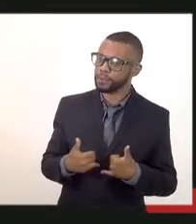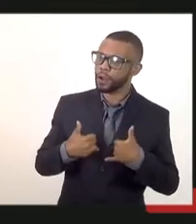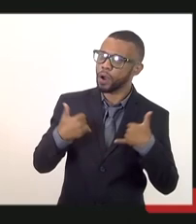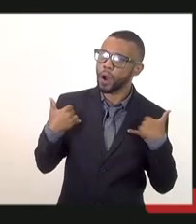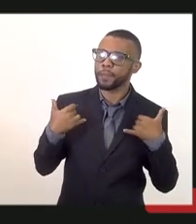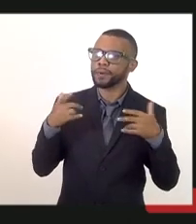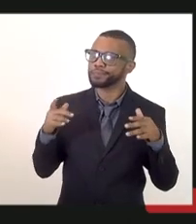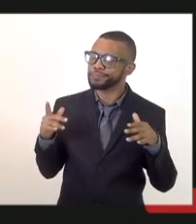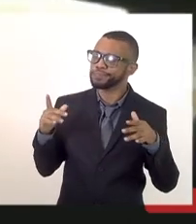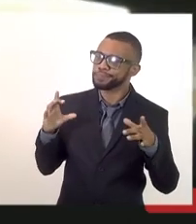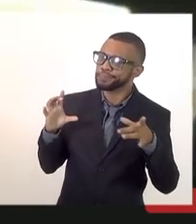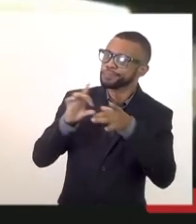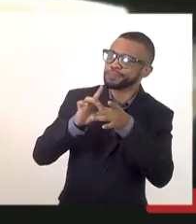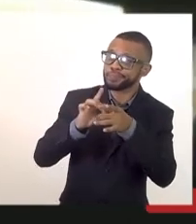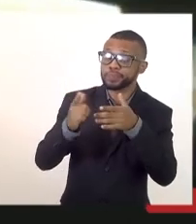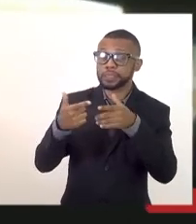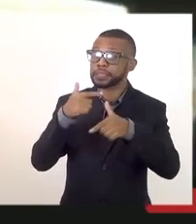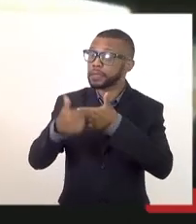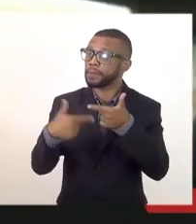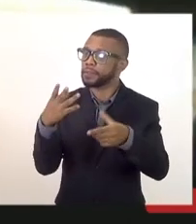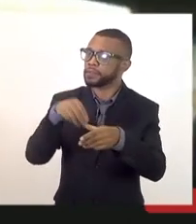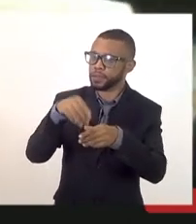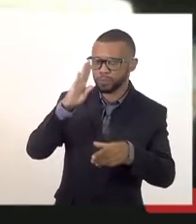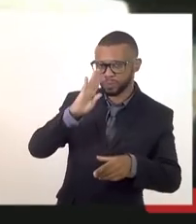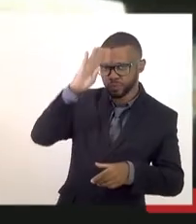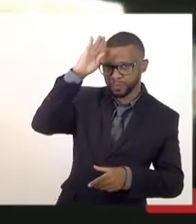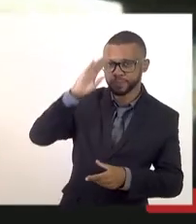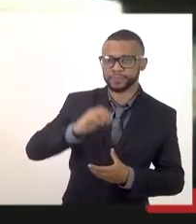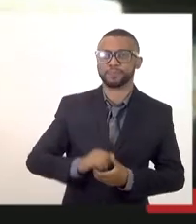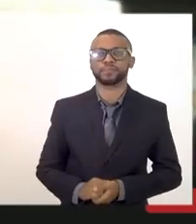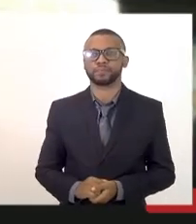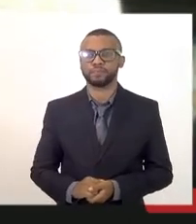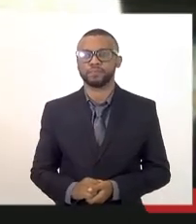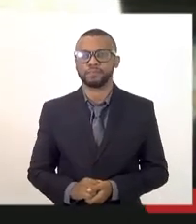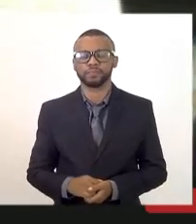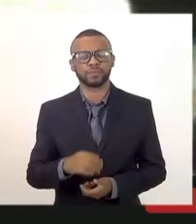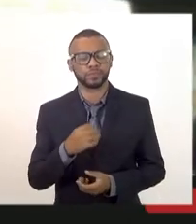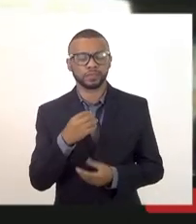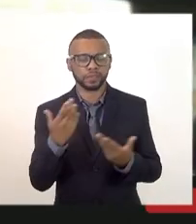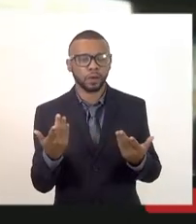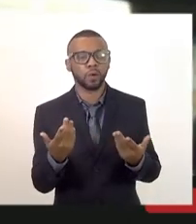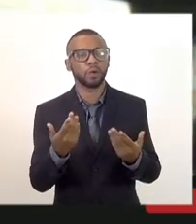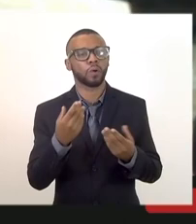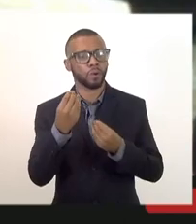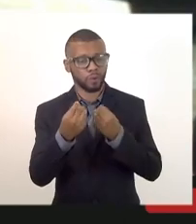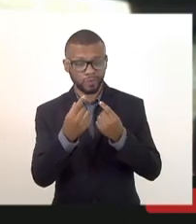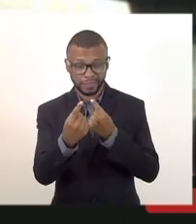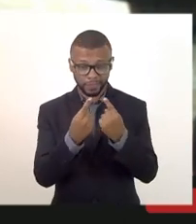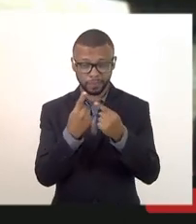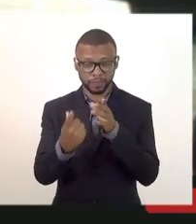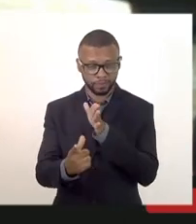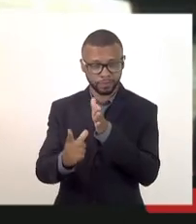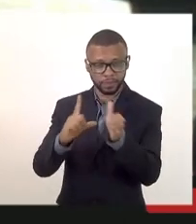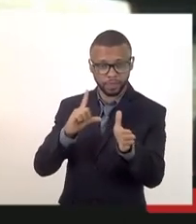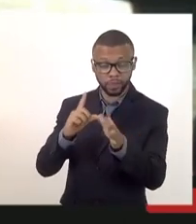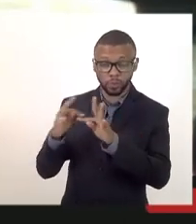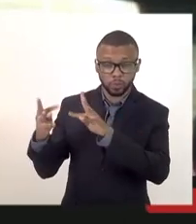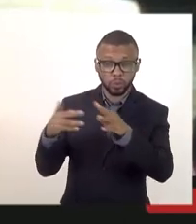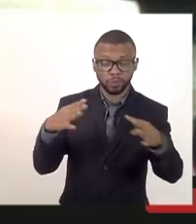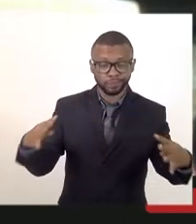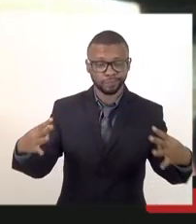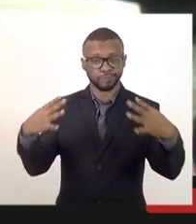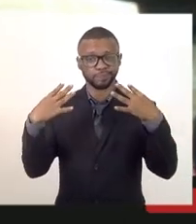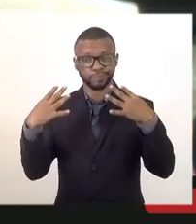o Alan conforme foi foi debatido aqui anteriormente por todos os presentes e o doutor e o